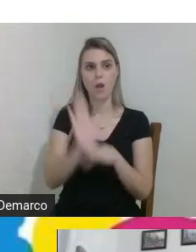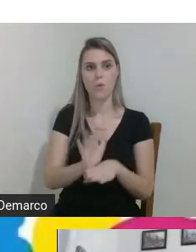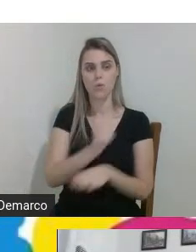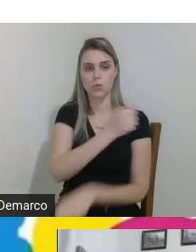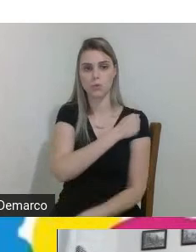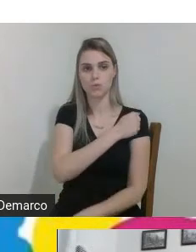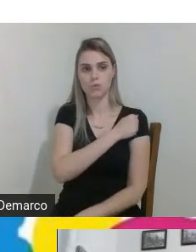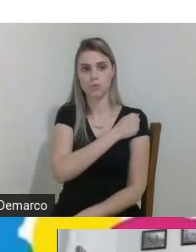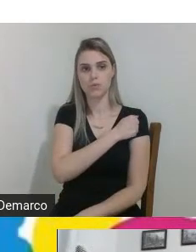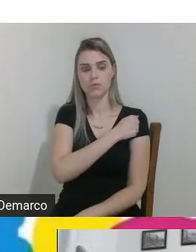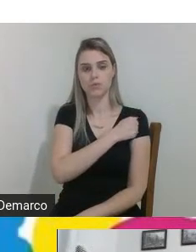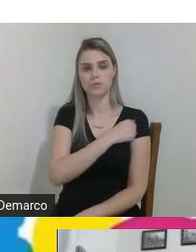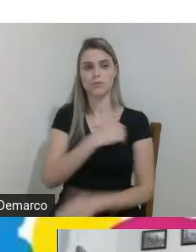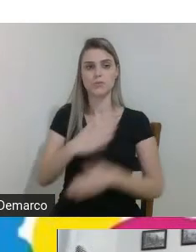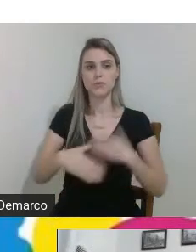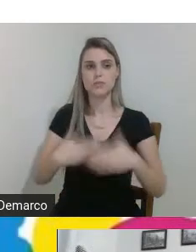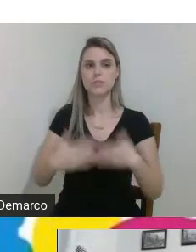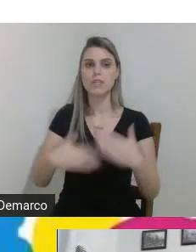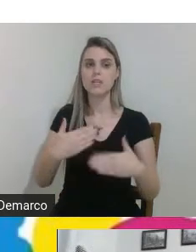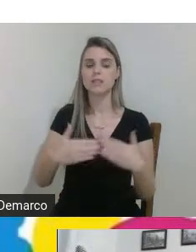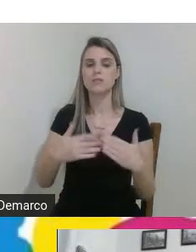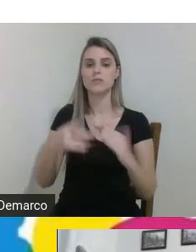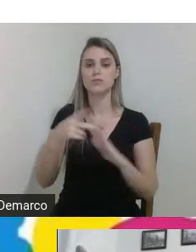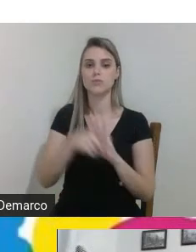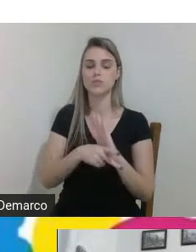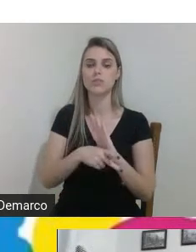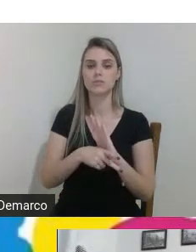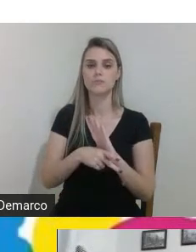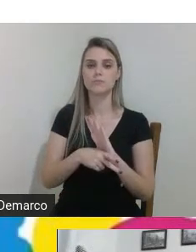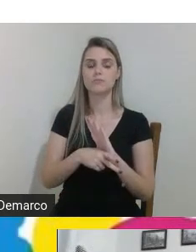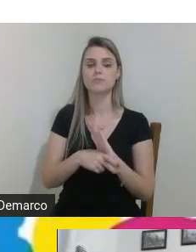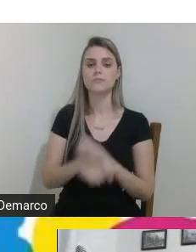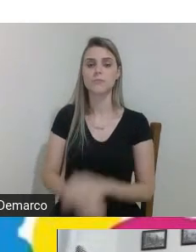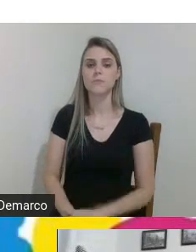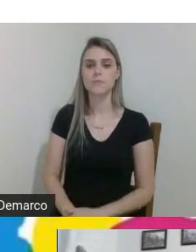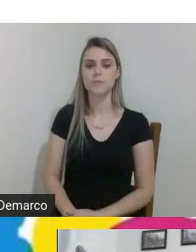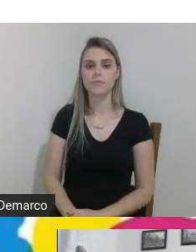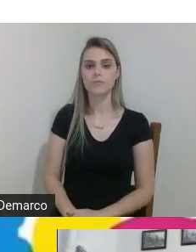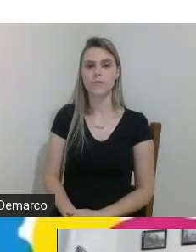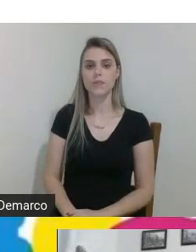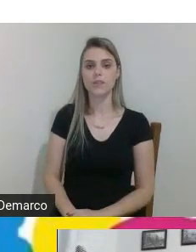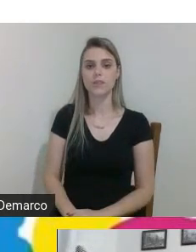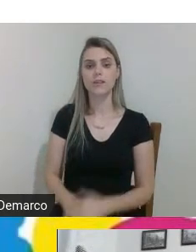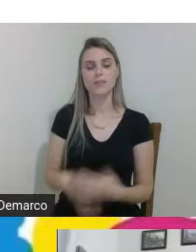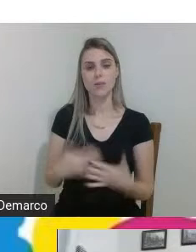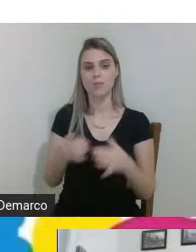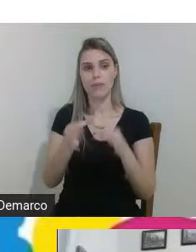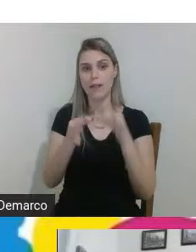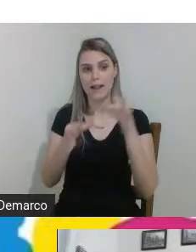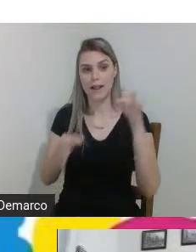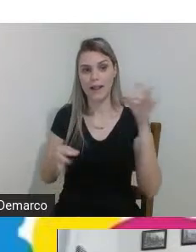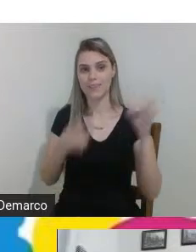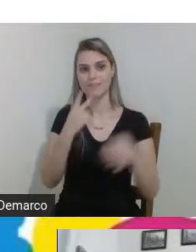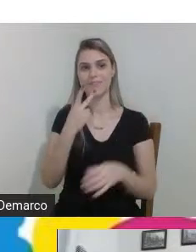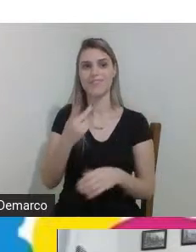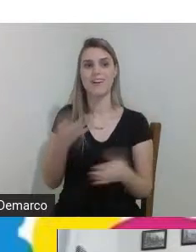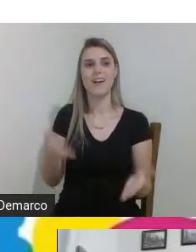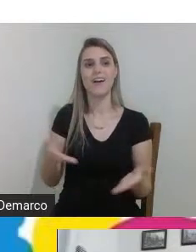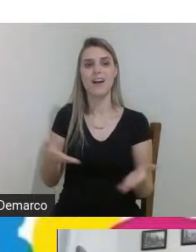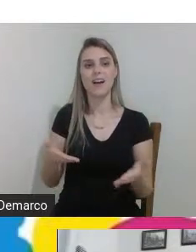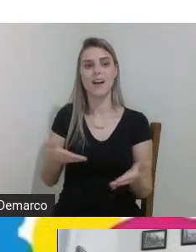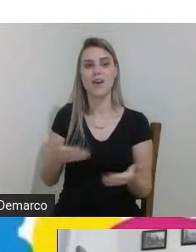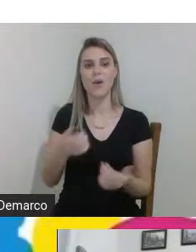alunos no desenvolvimento desses projetos então sem mais delongas eu passo agora para os nossos estimados